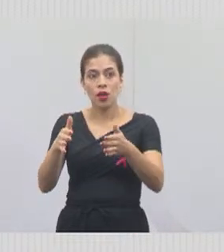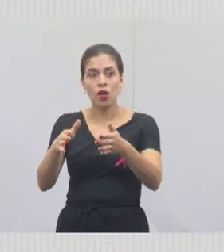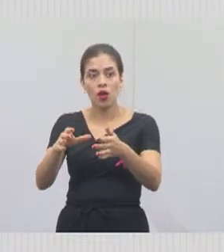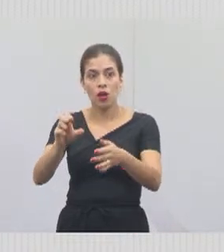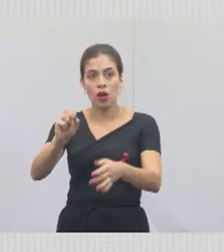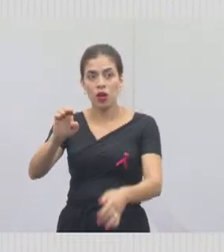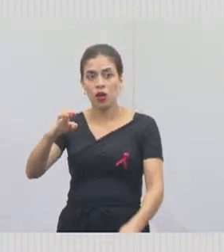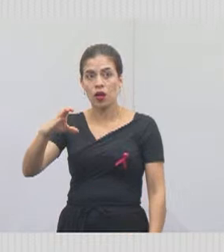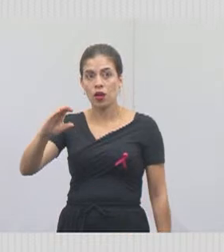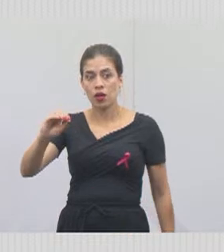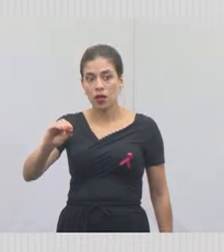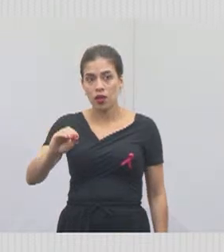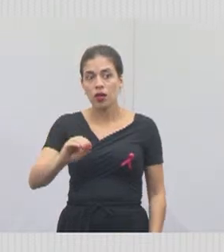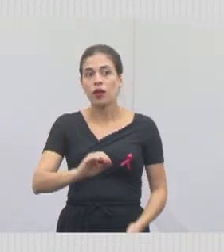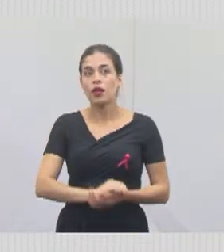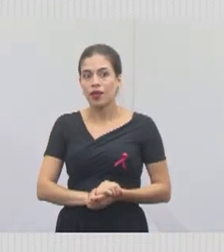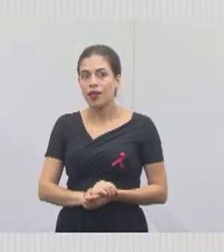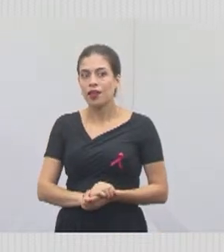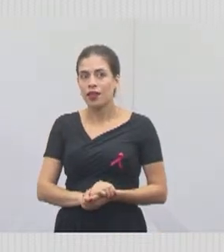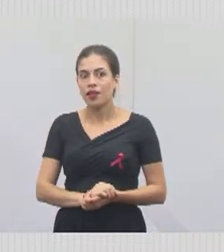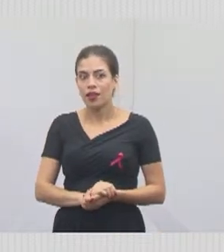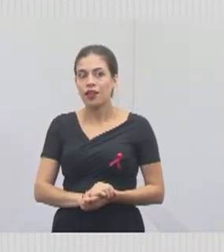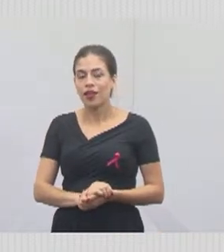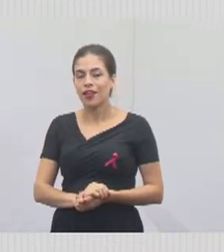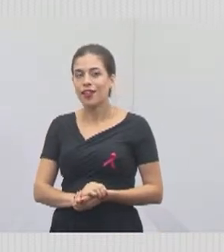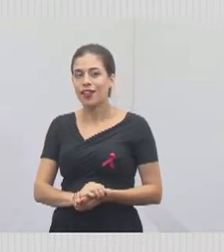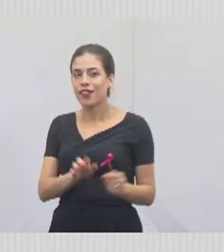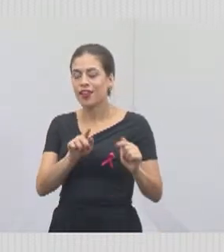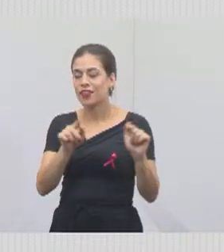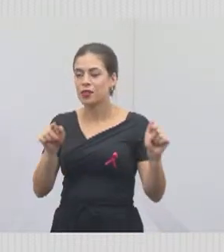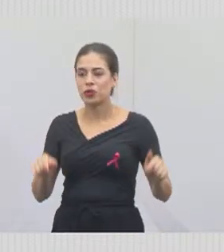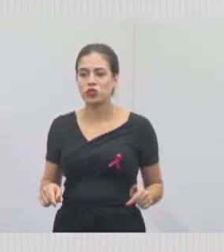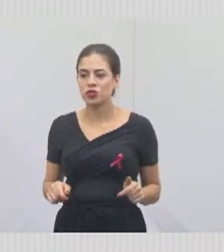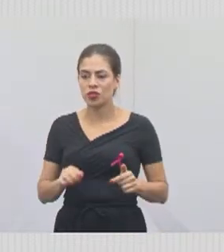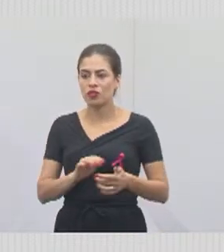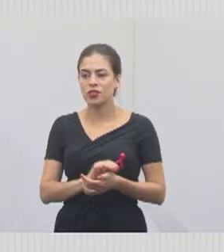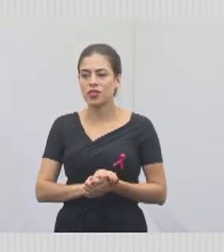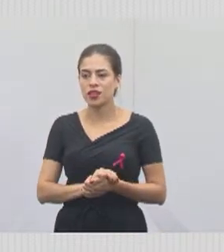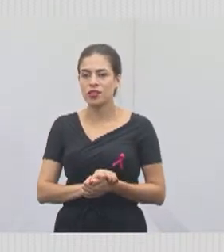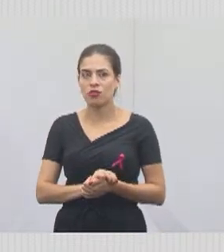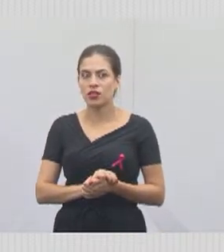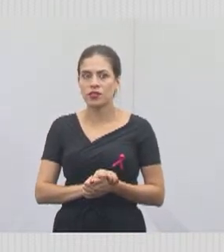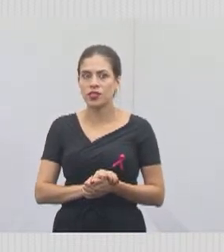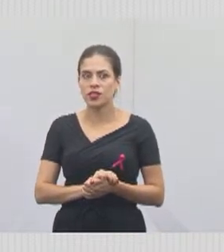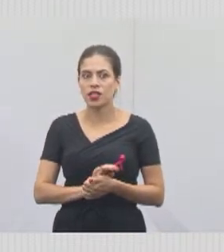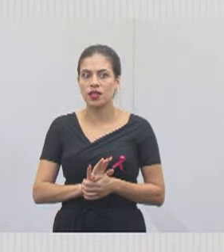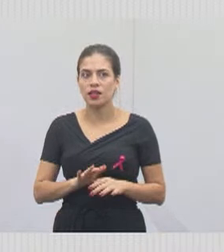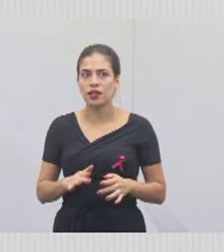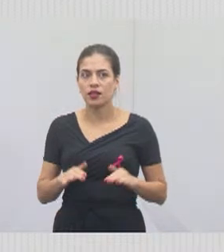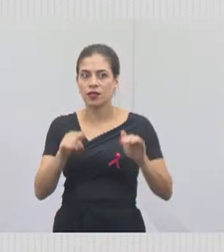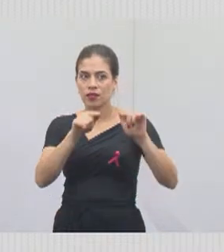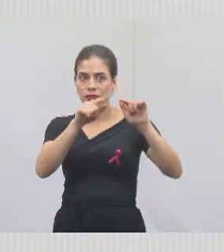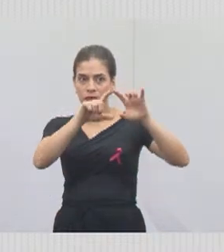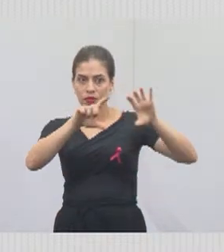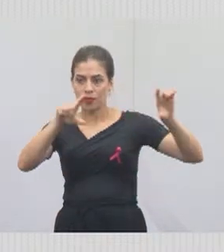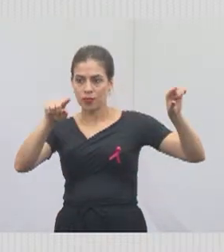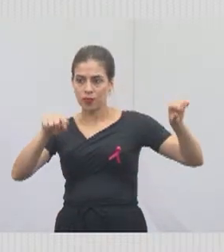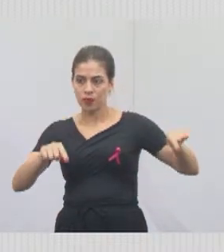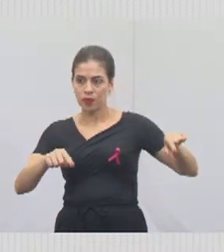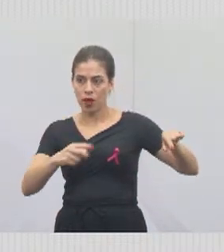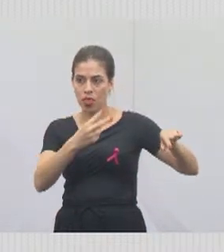vocês notam que a galeria era uma duela de 2,2 por 2,2